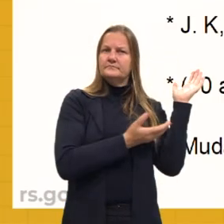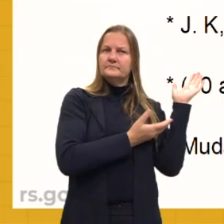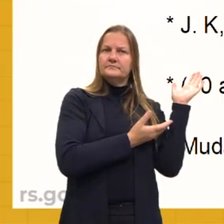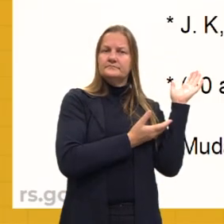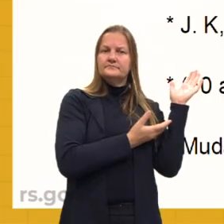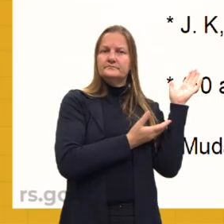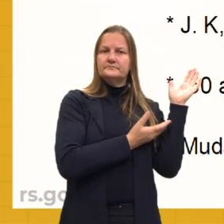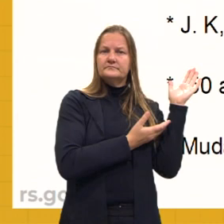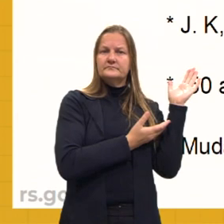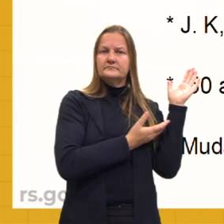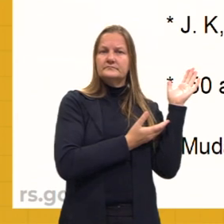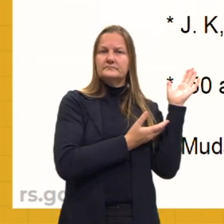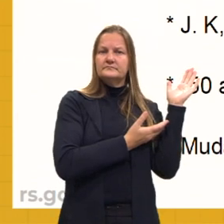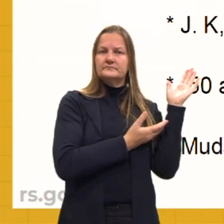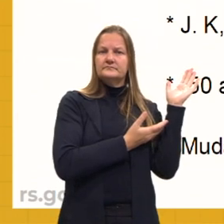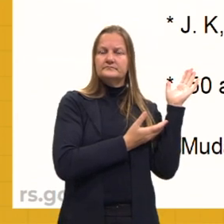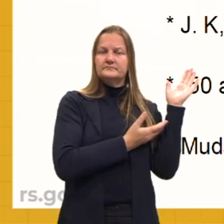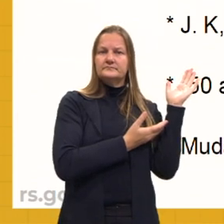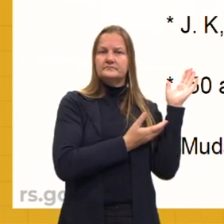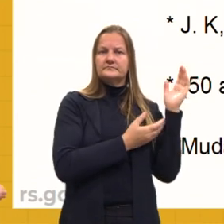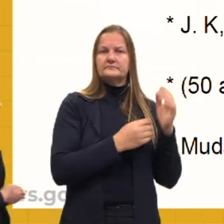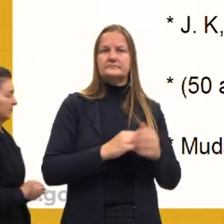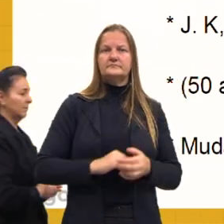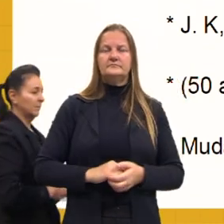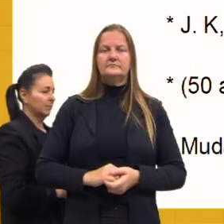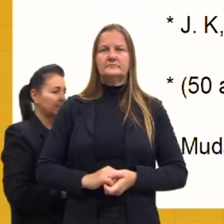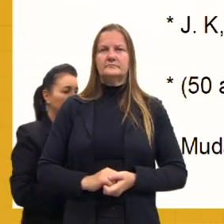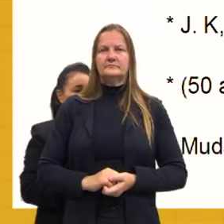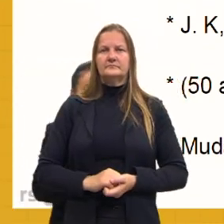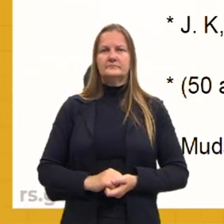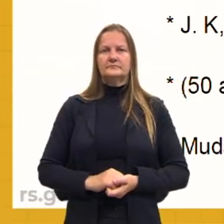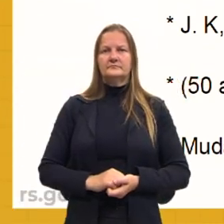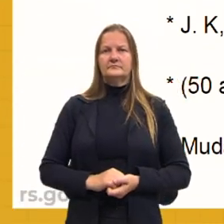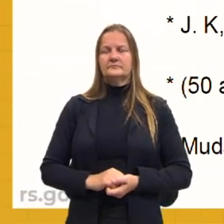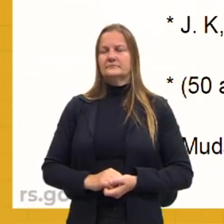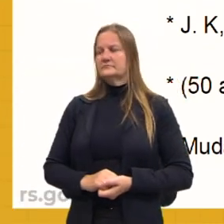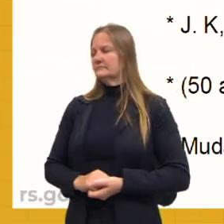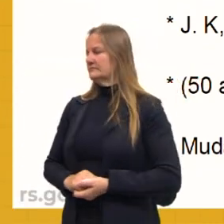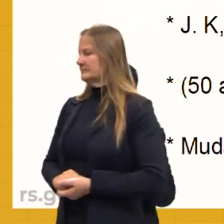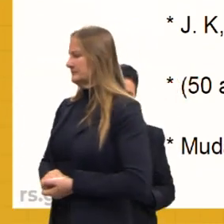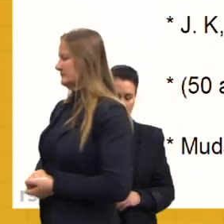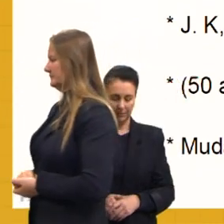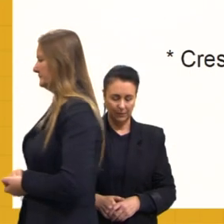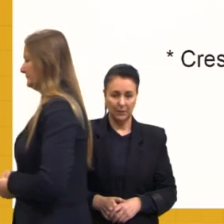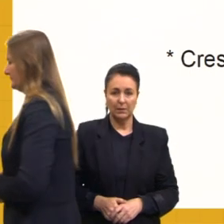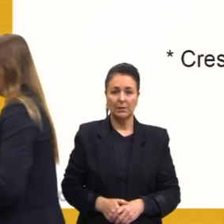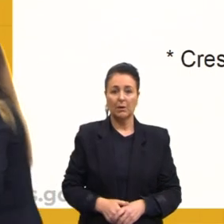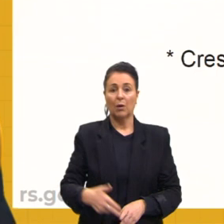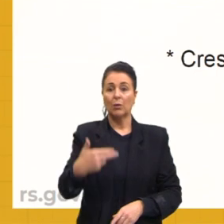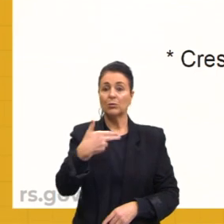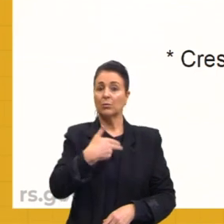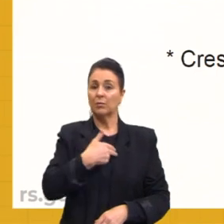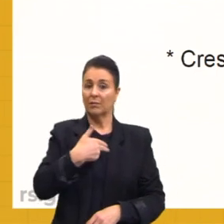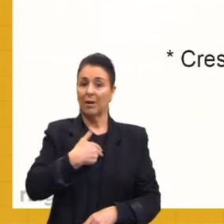Getúlio Vargas, nosso conterrâneo Getúlio Vargas, gaúcho aqui do Rio Grande do Sul.